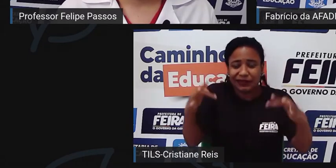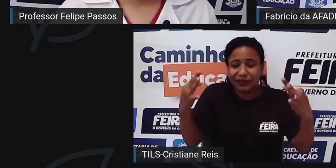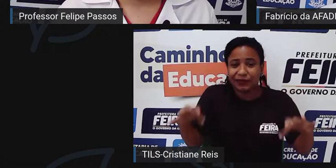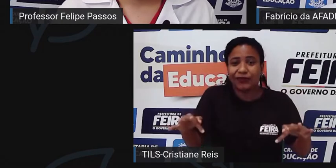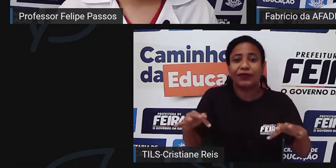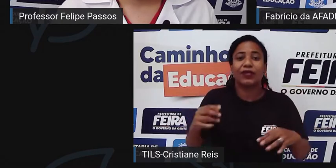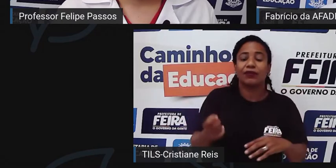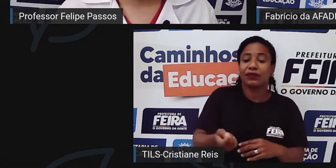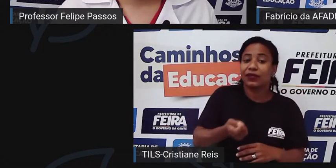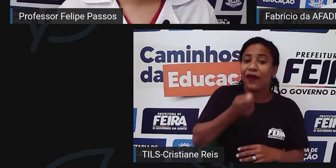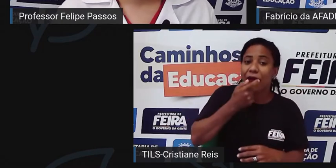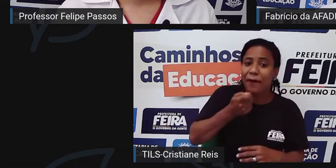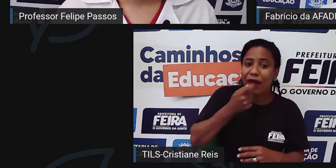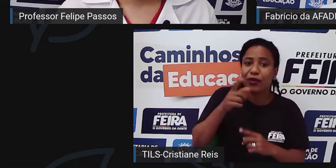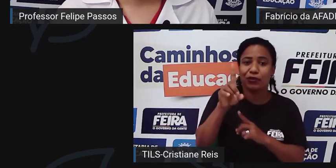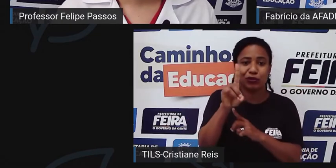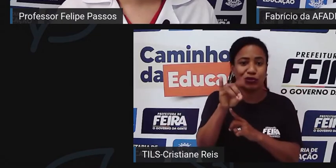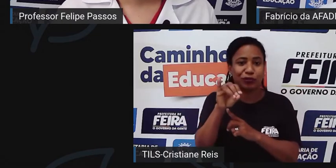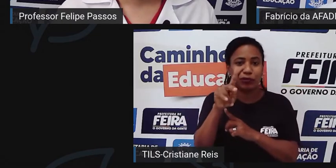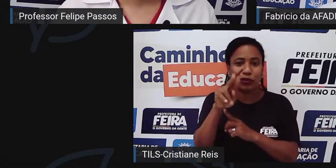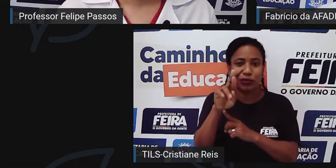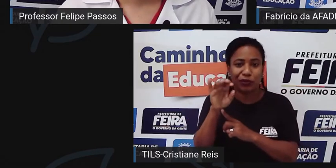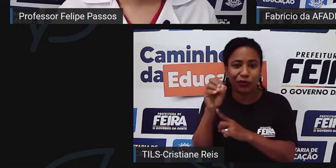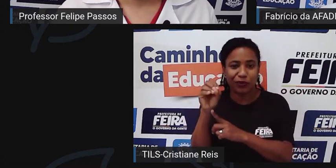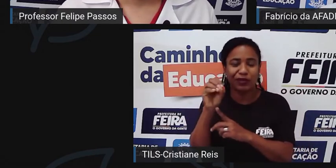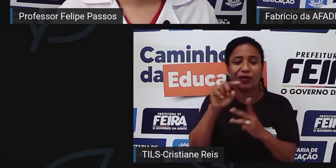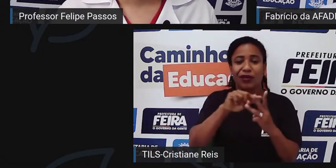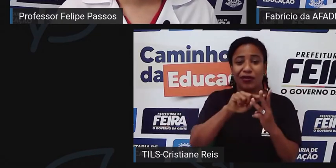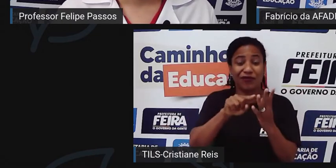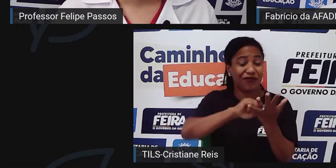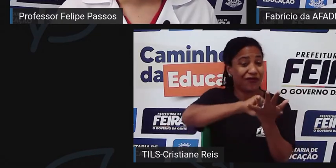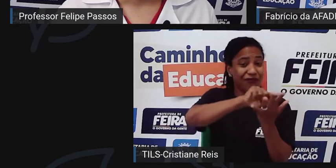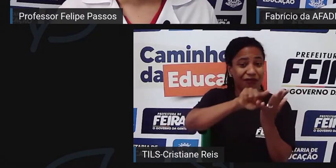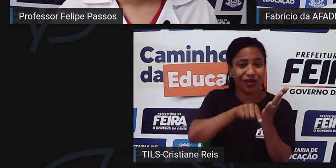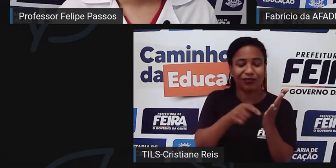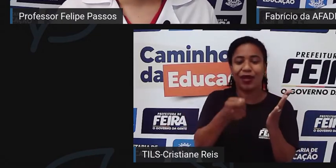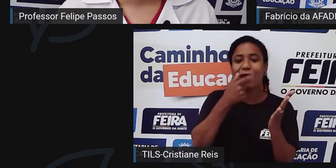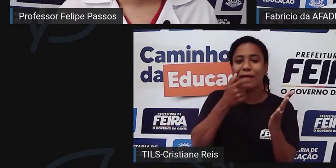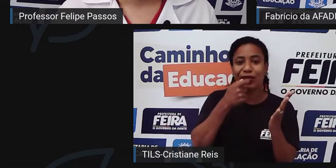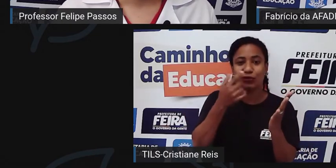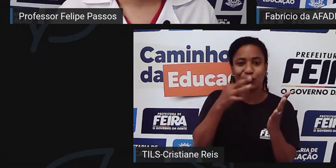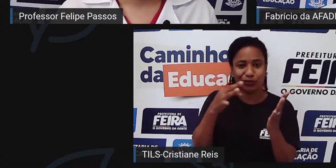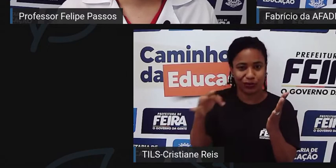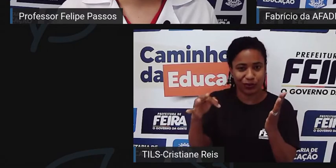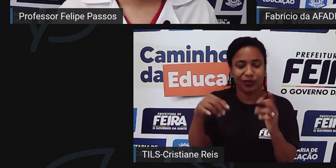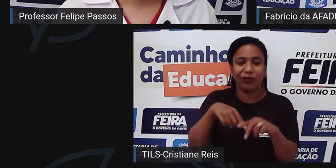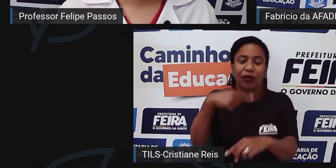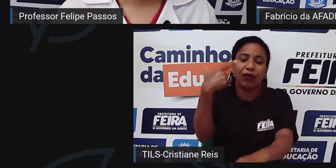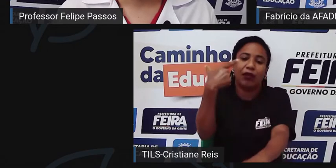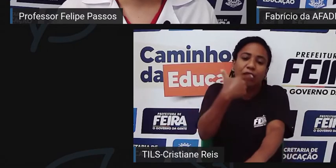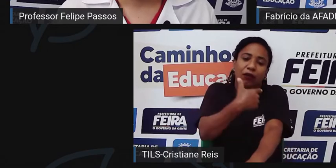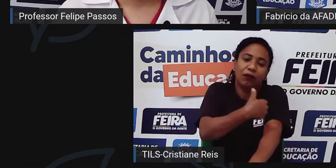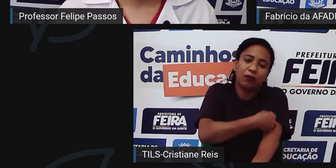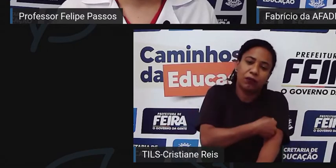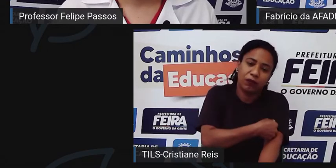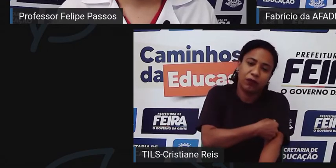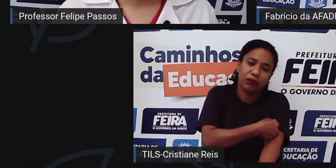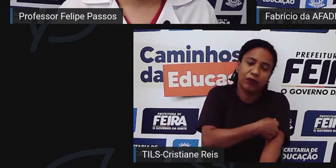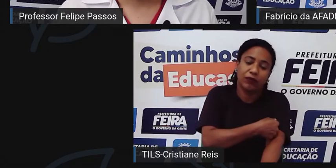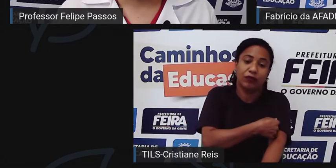dipirona, paracetamol, ibuprofema, camal e amorfina, que é para aliviar a crise da dor.